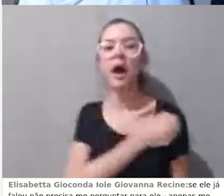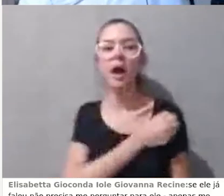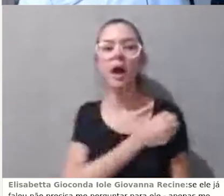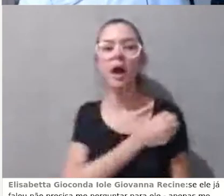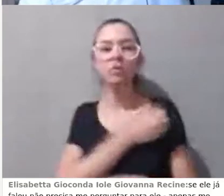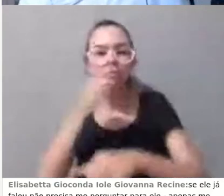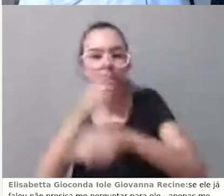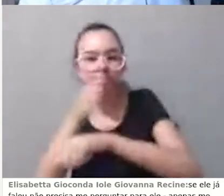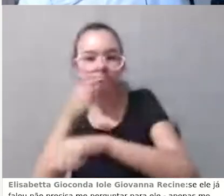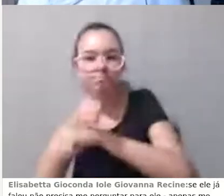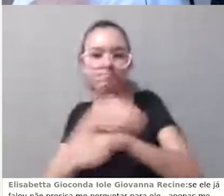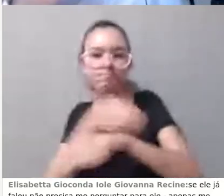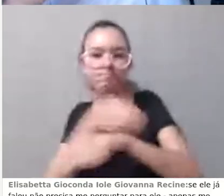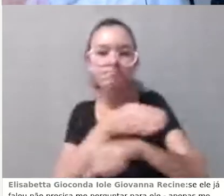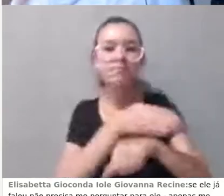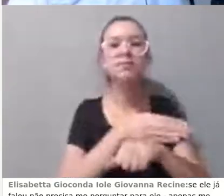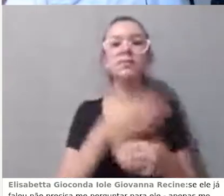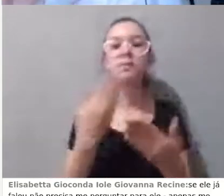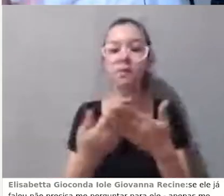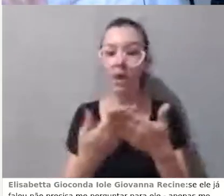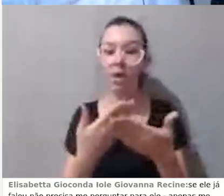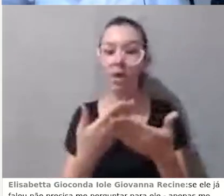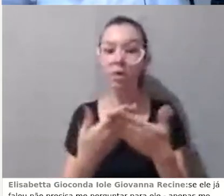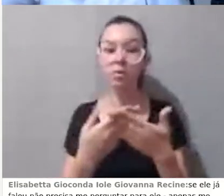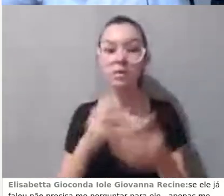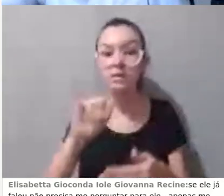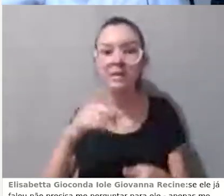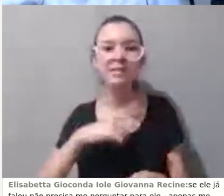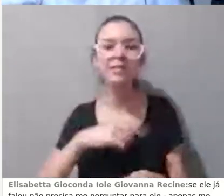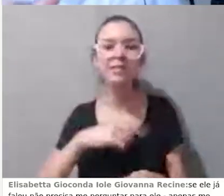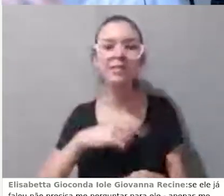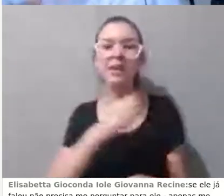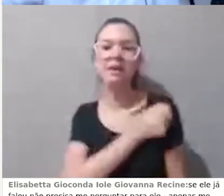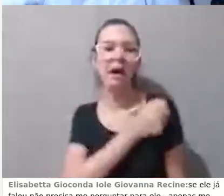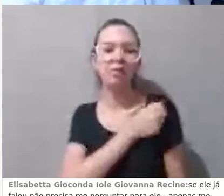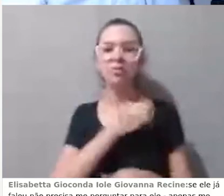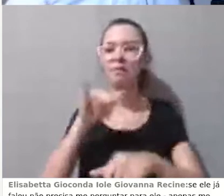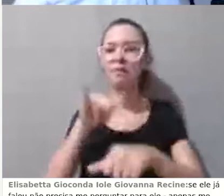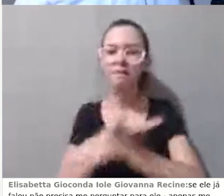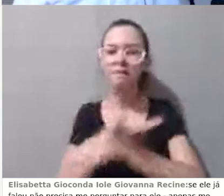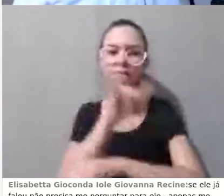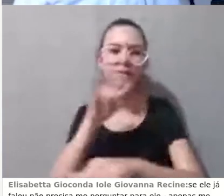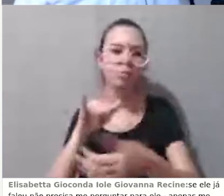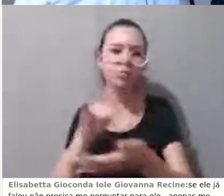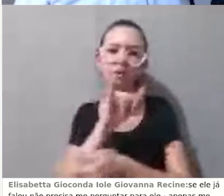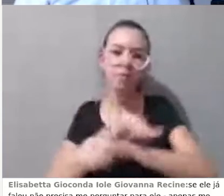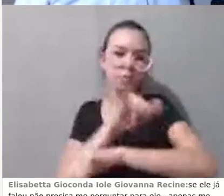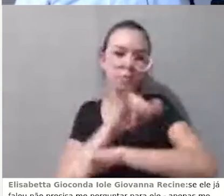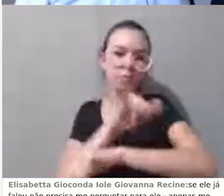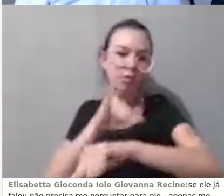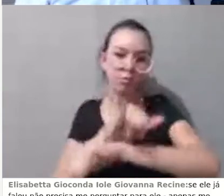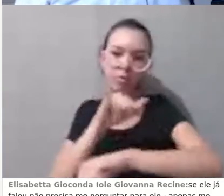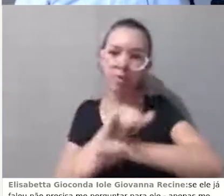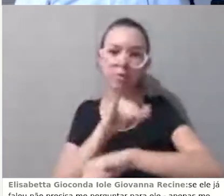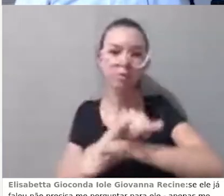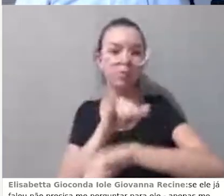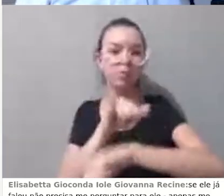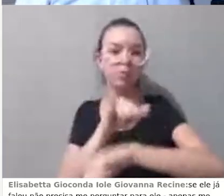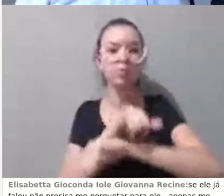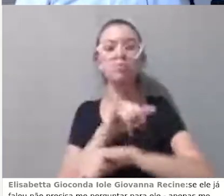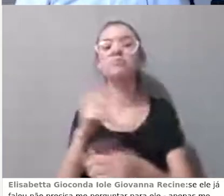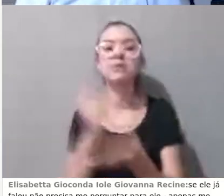verificar se eu estou perdendo algum aluno porque já tem muitos dias ou muitas semanas que ele não acessa, e consigo